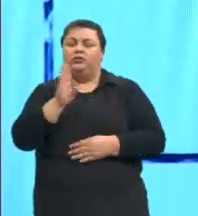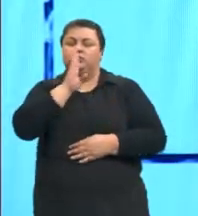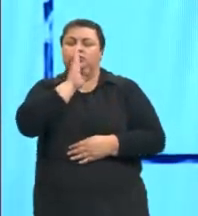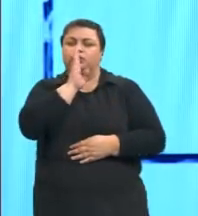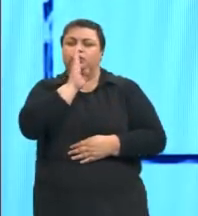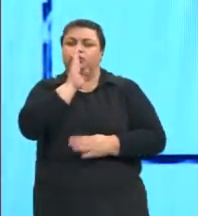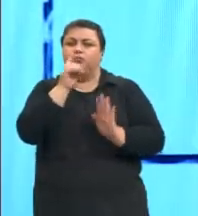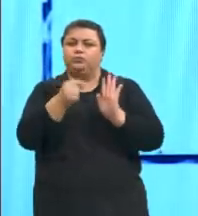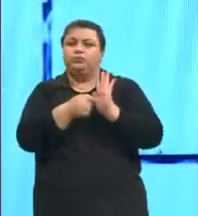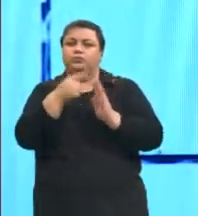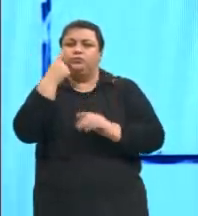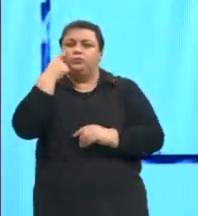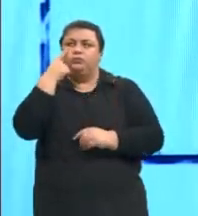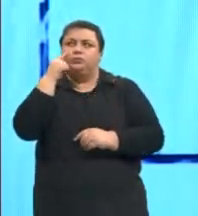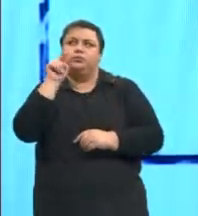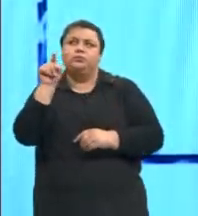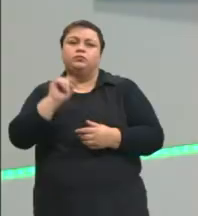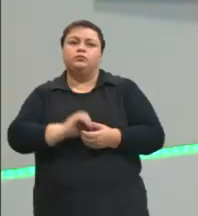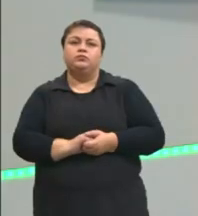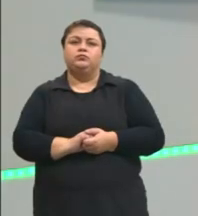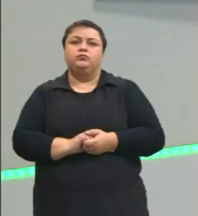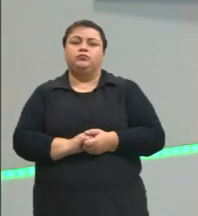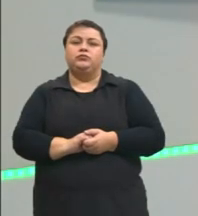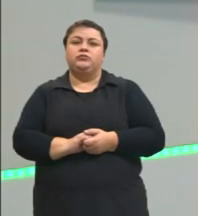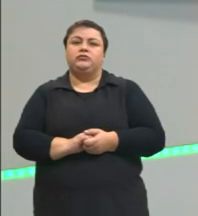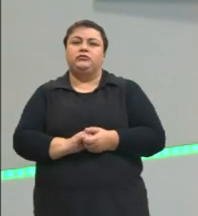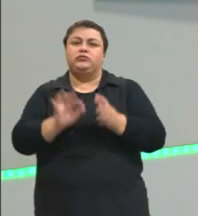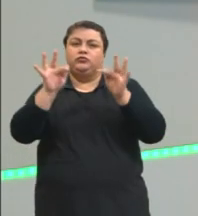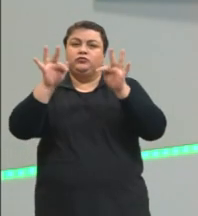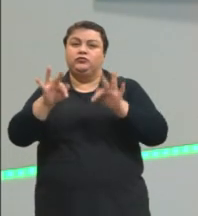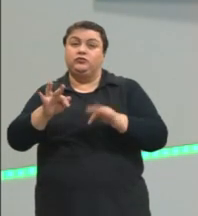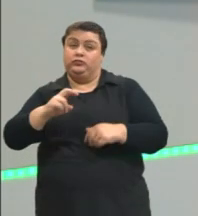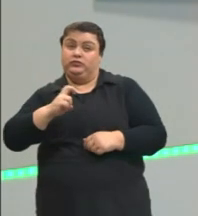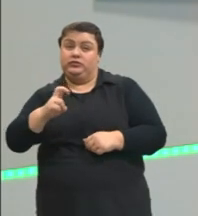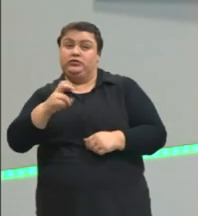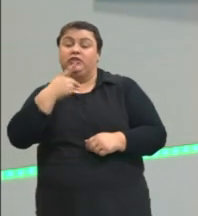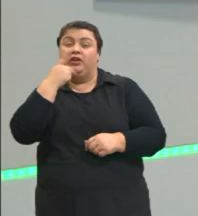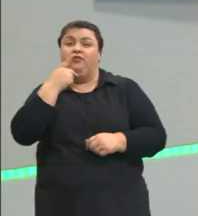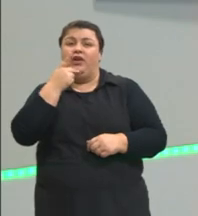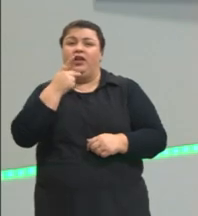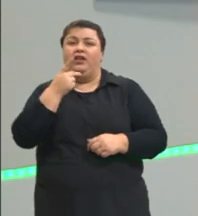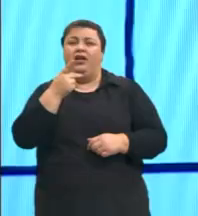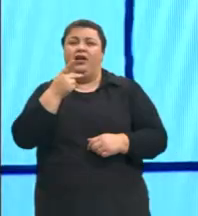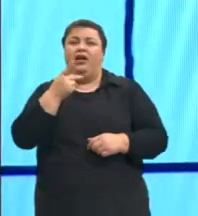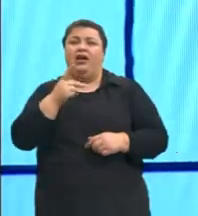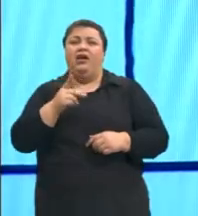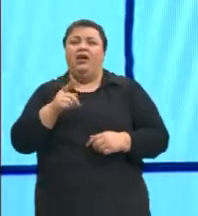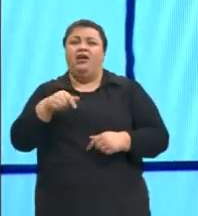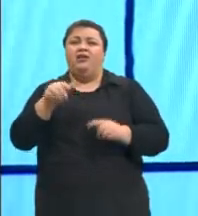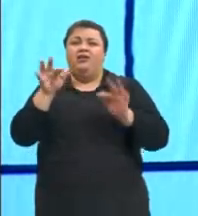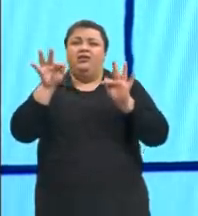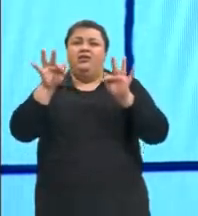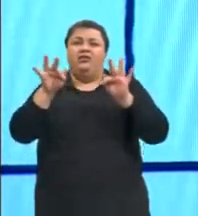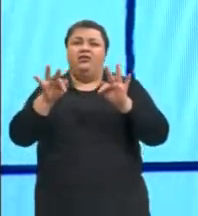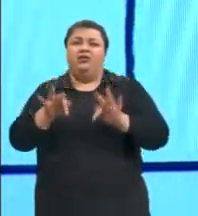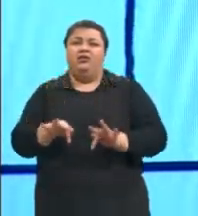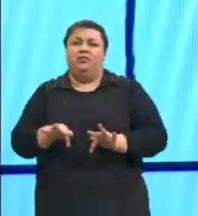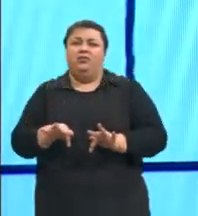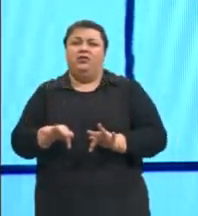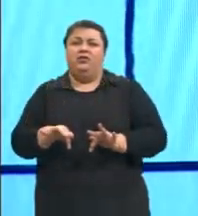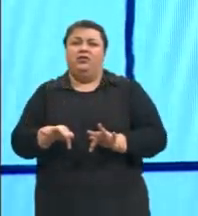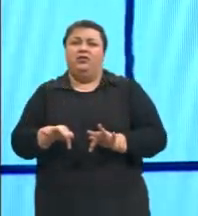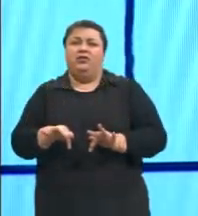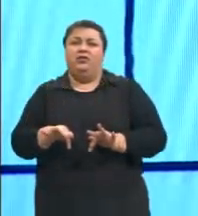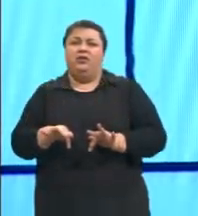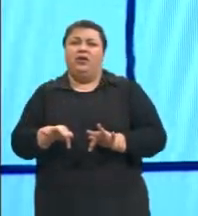só observando. E por fim no quinto ela diz assim termina mais um capítulo na